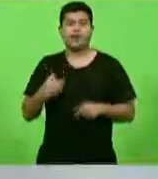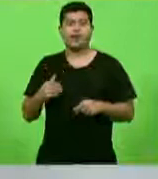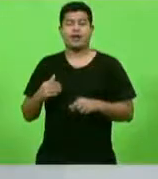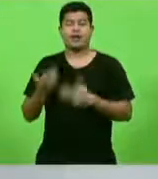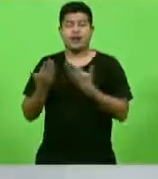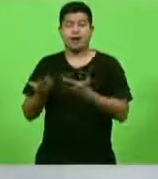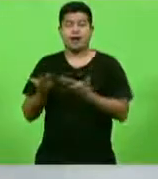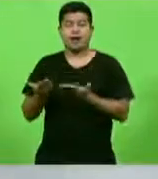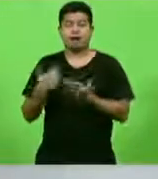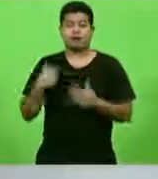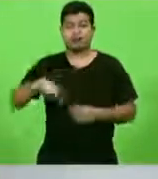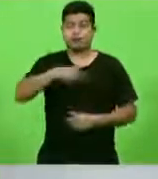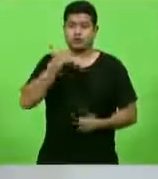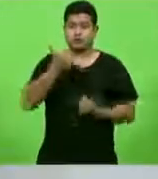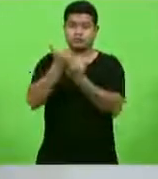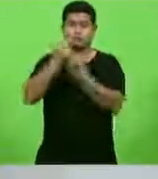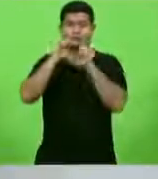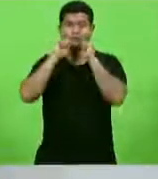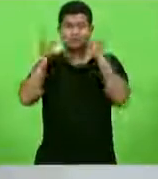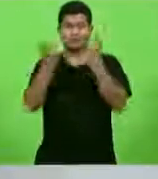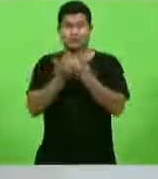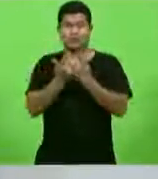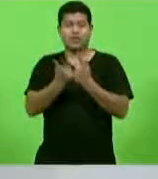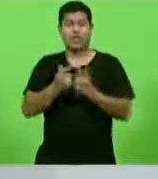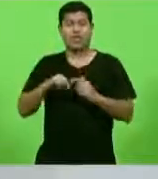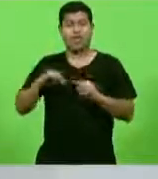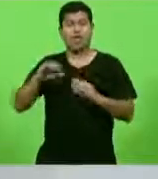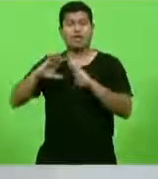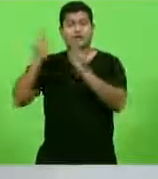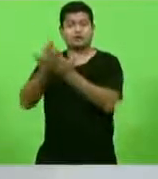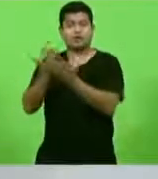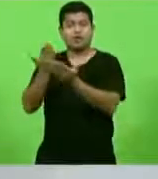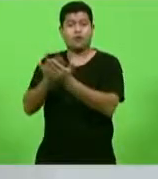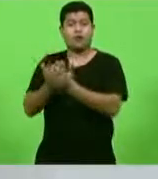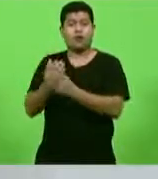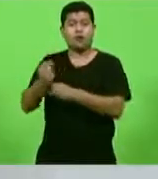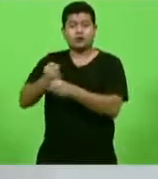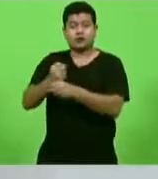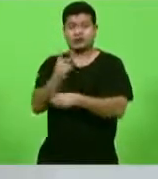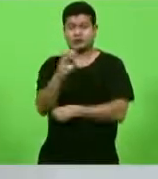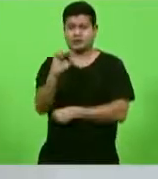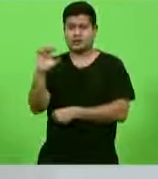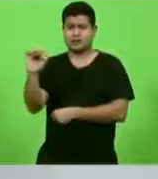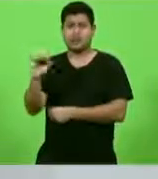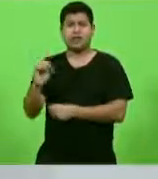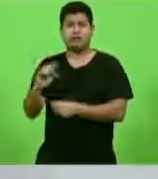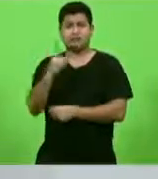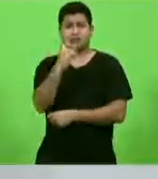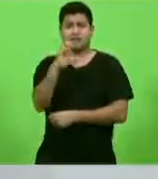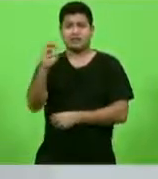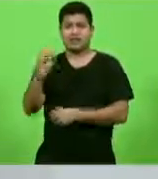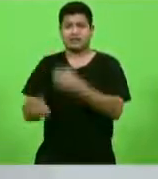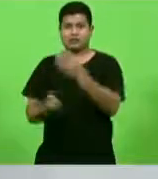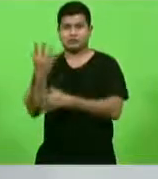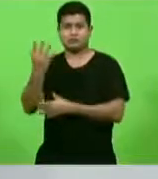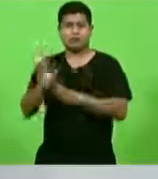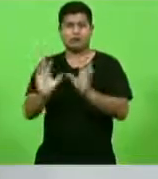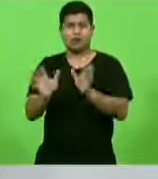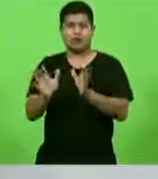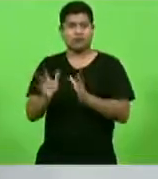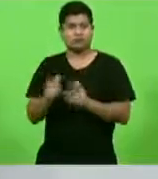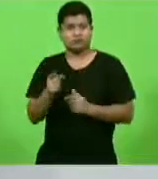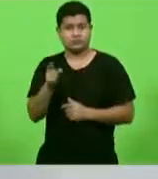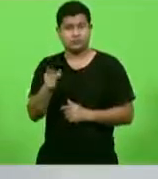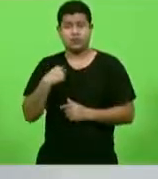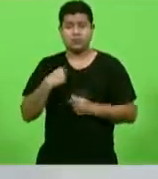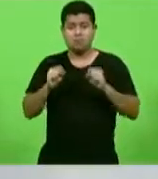Legislativa. São escolas centenárias, deputado Kennedy, presidente. E nessas escolas, vocês